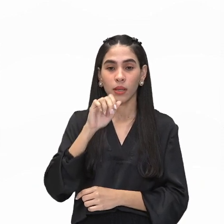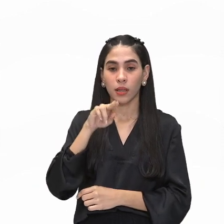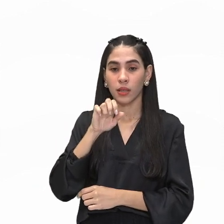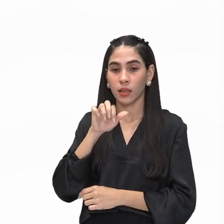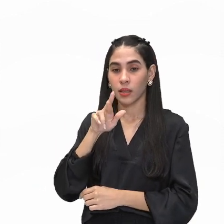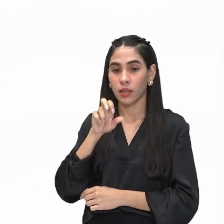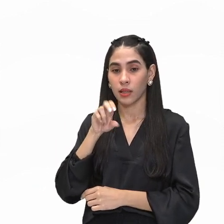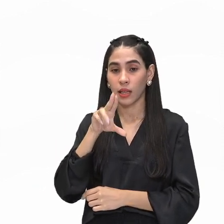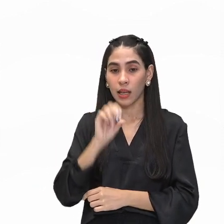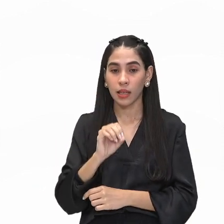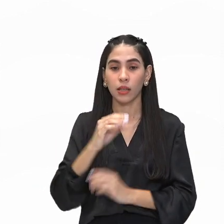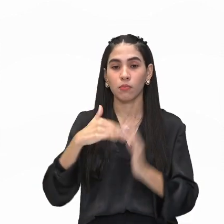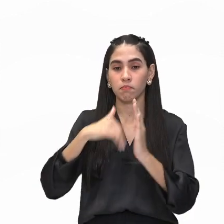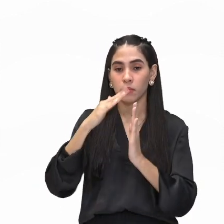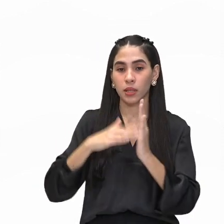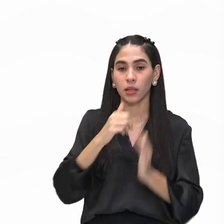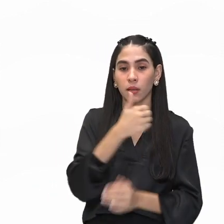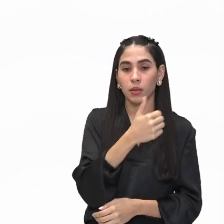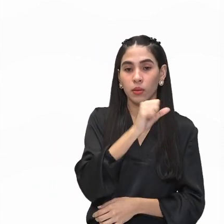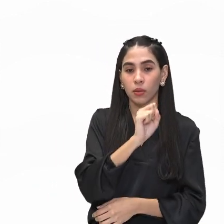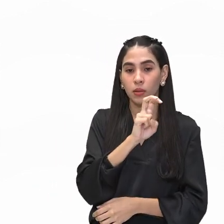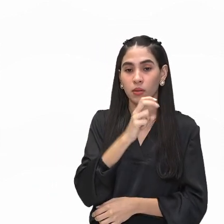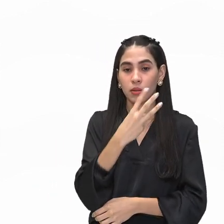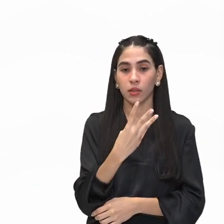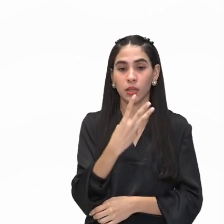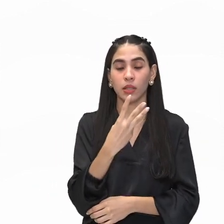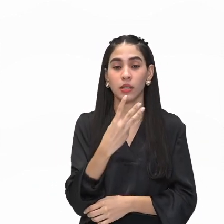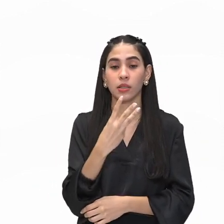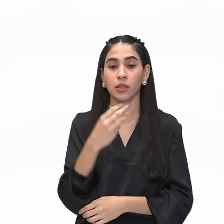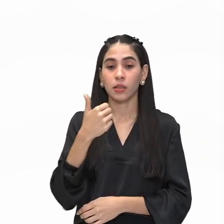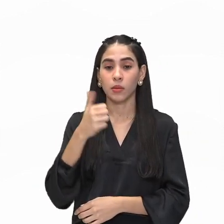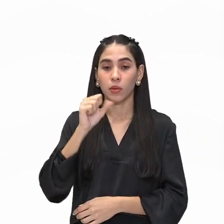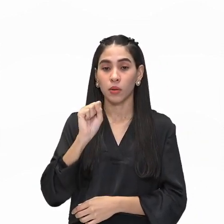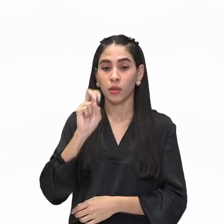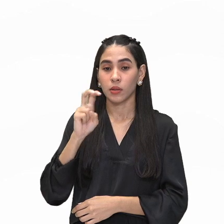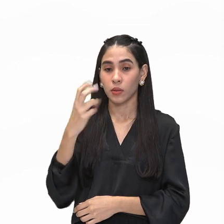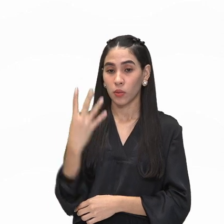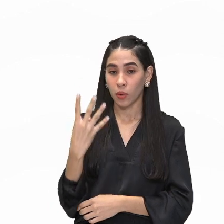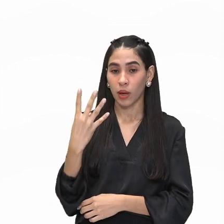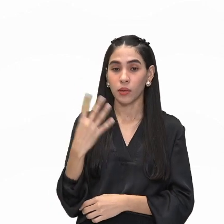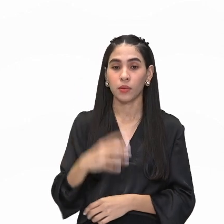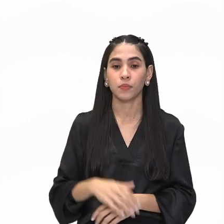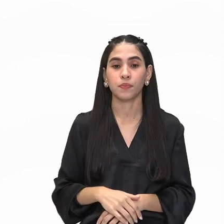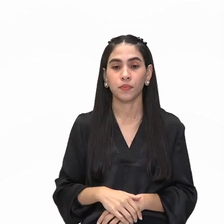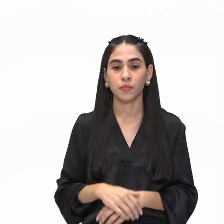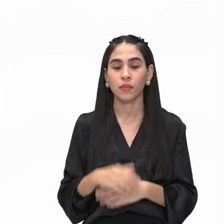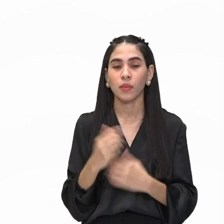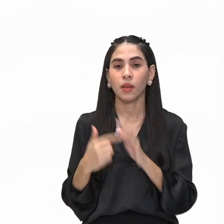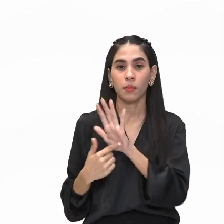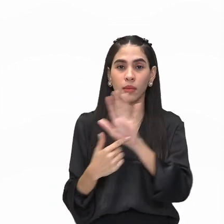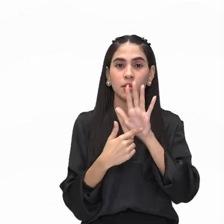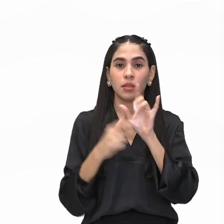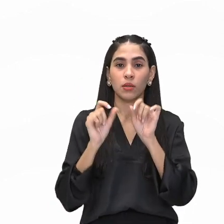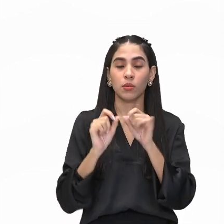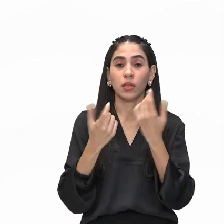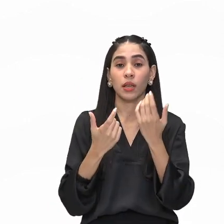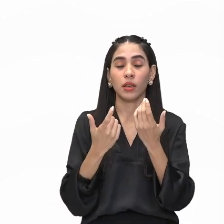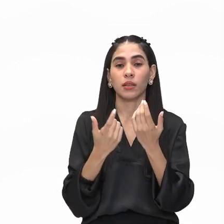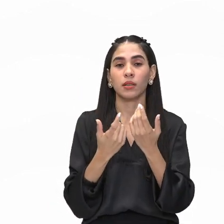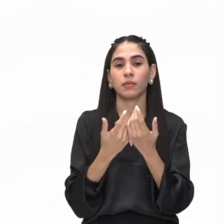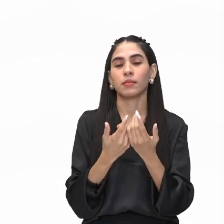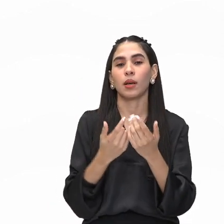1853 e 1854, de Gustavo Colbert. Ele mostra o trabalho braçal